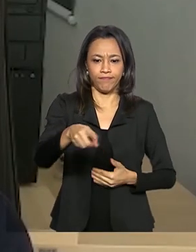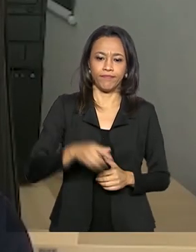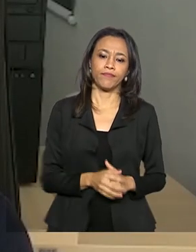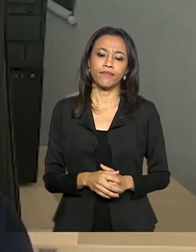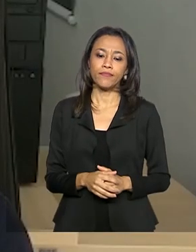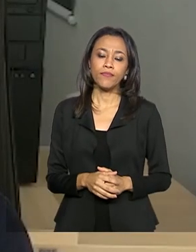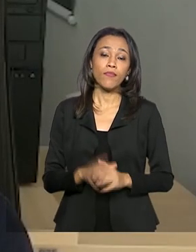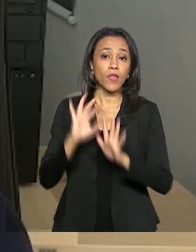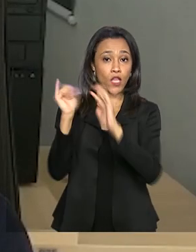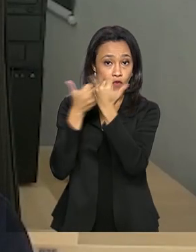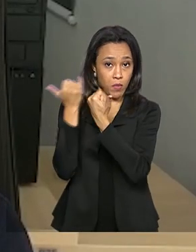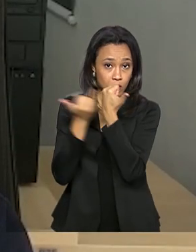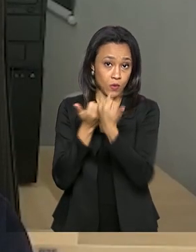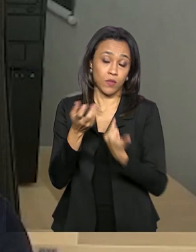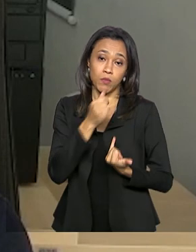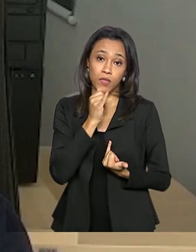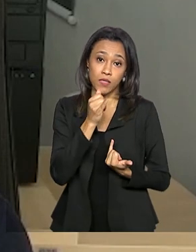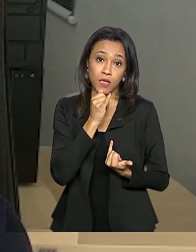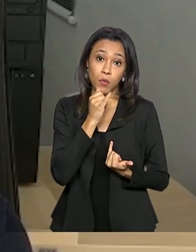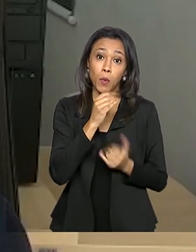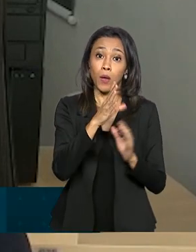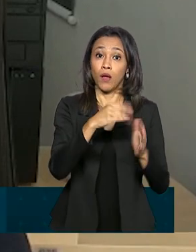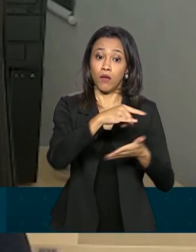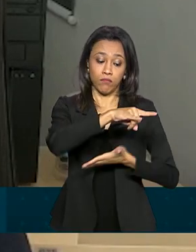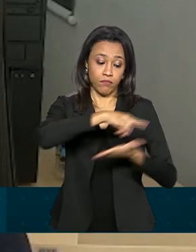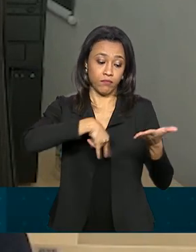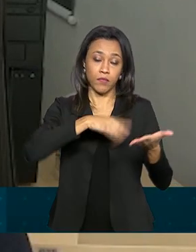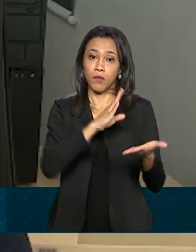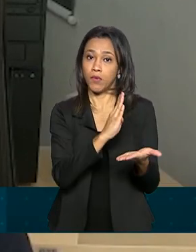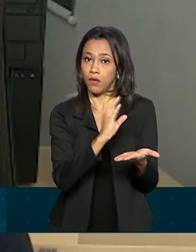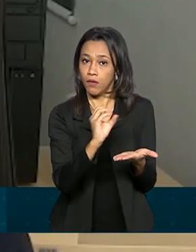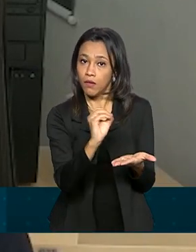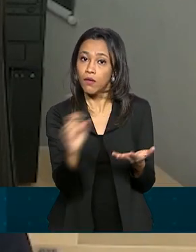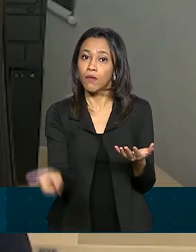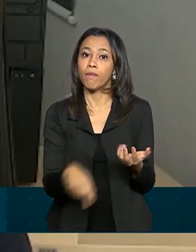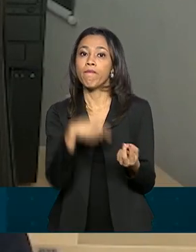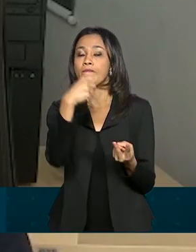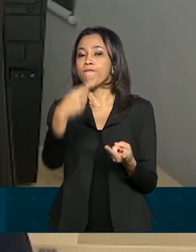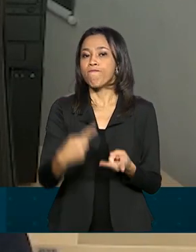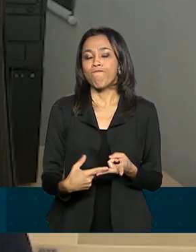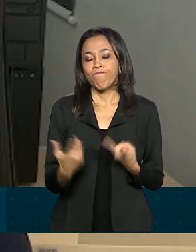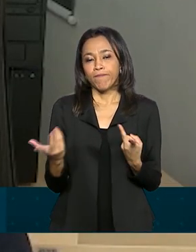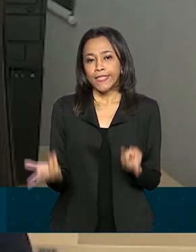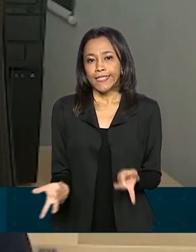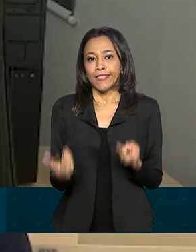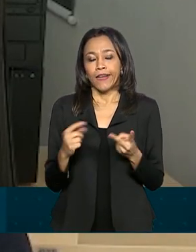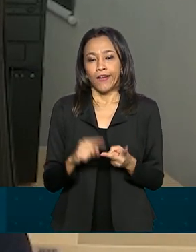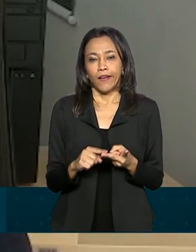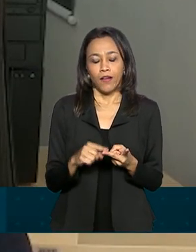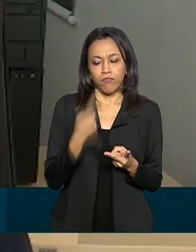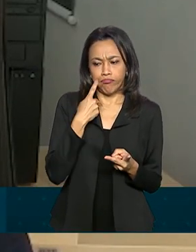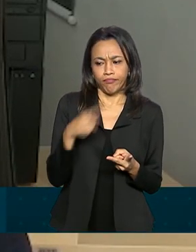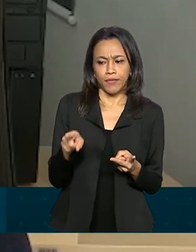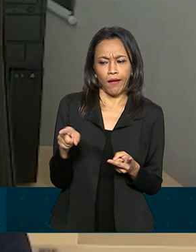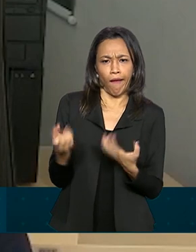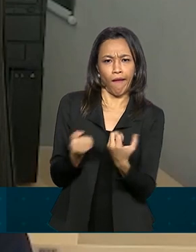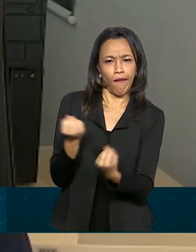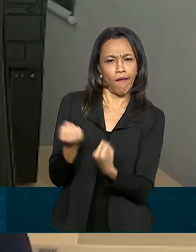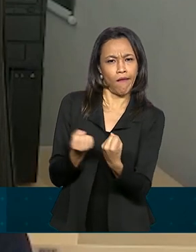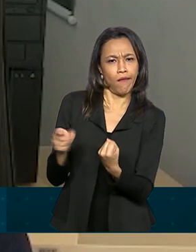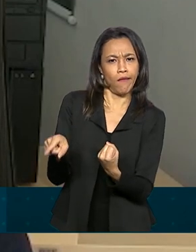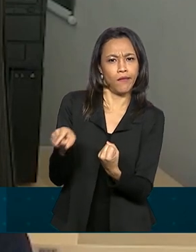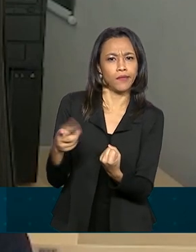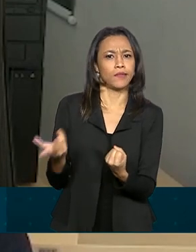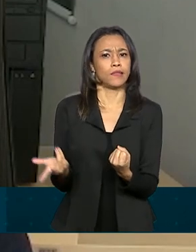Informações como, por exemplo, boletim de ocorrência, como situação dos veículos, ou ainda